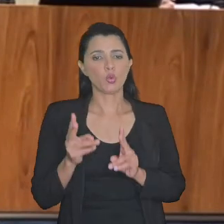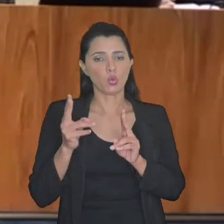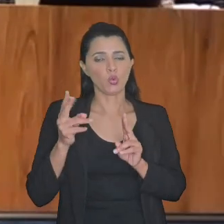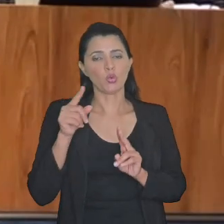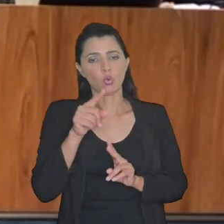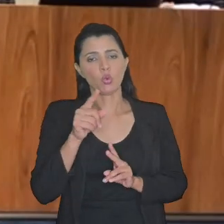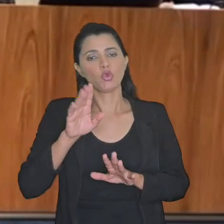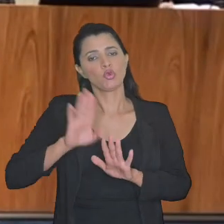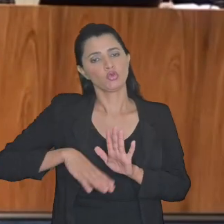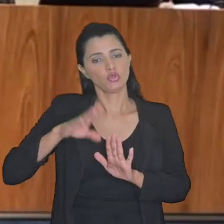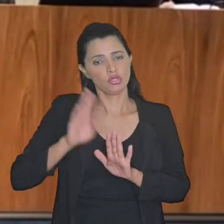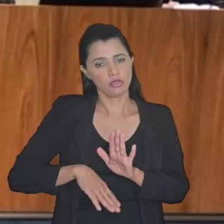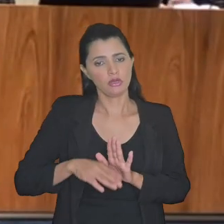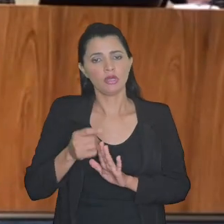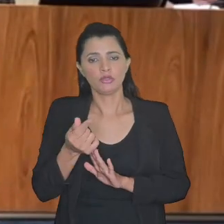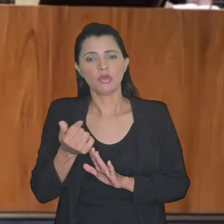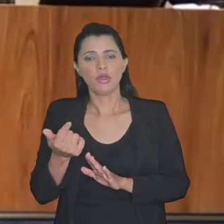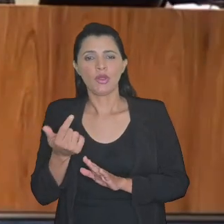valores